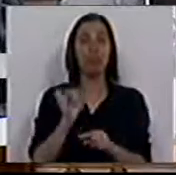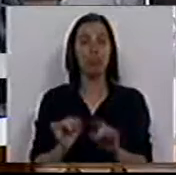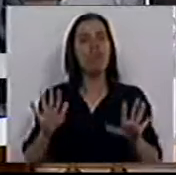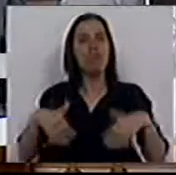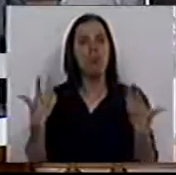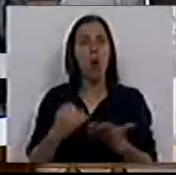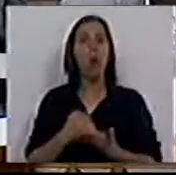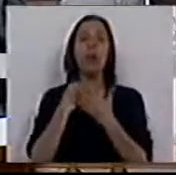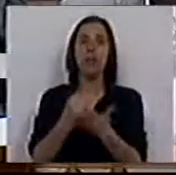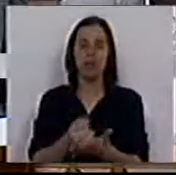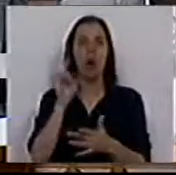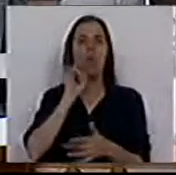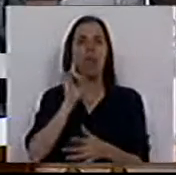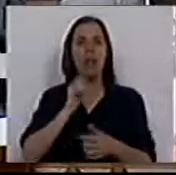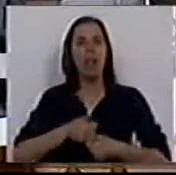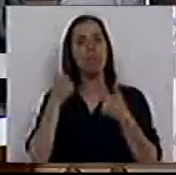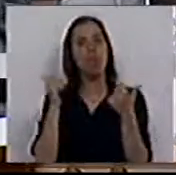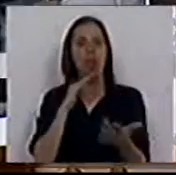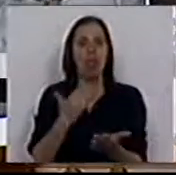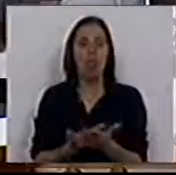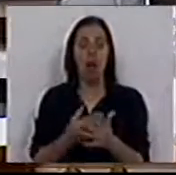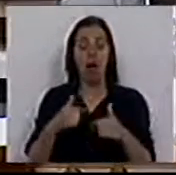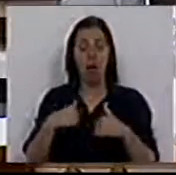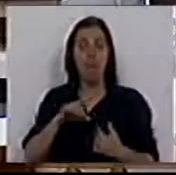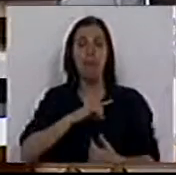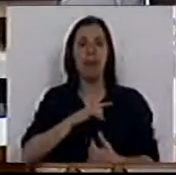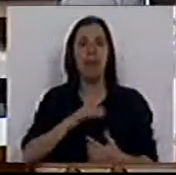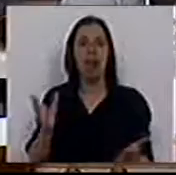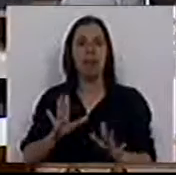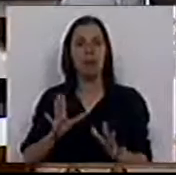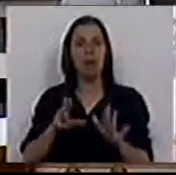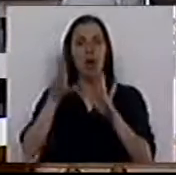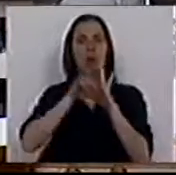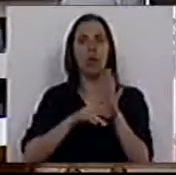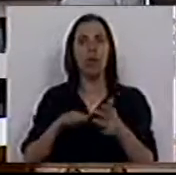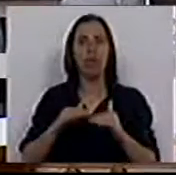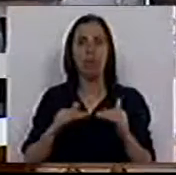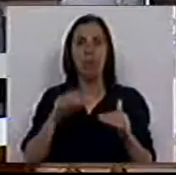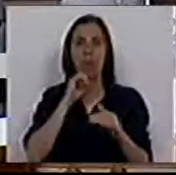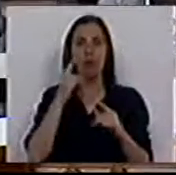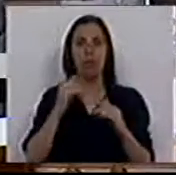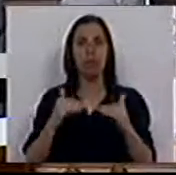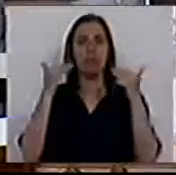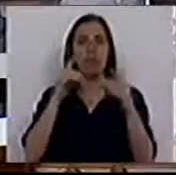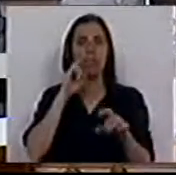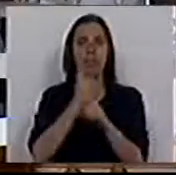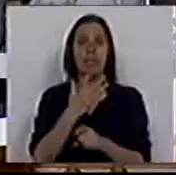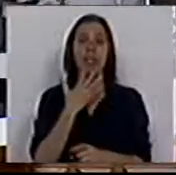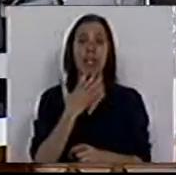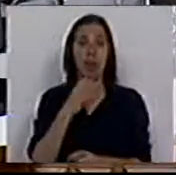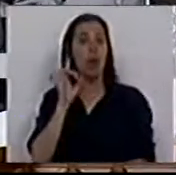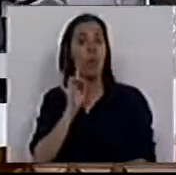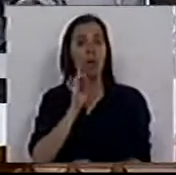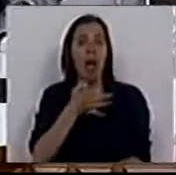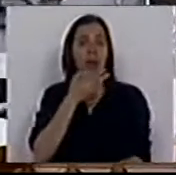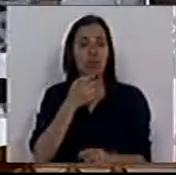pode contribuir para a qualidade e para que os operadores privados não se regulem por baixo e que possa haver um estándar de rigor e de